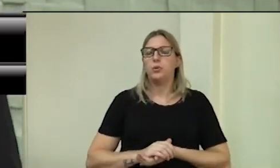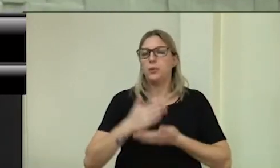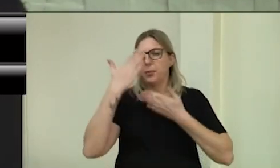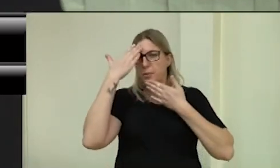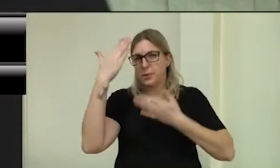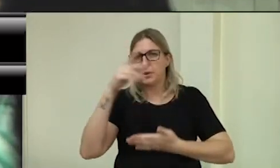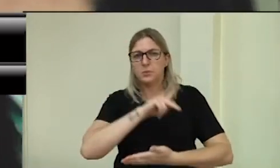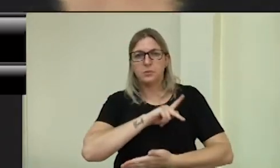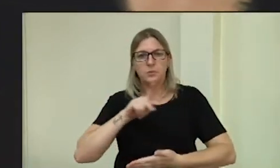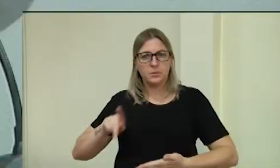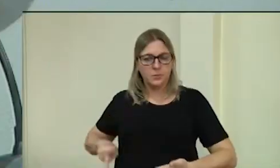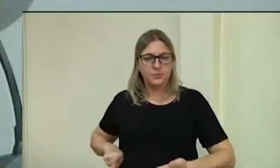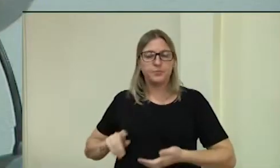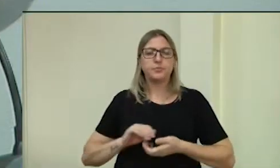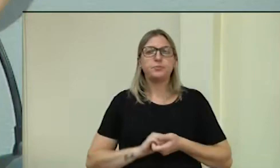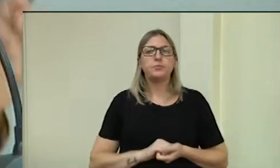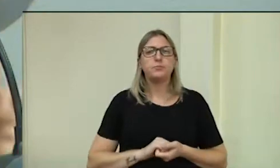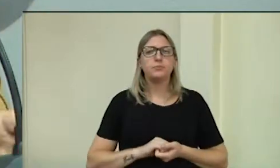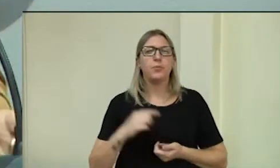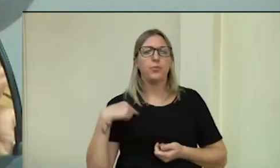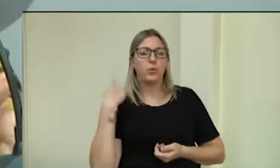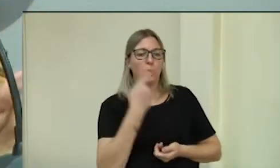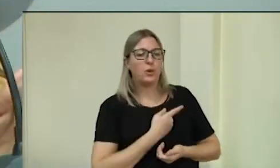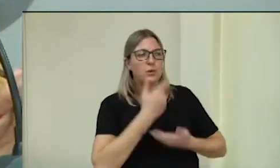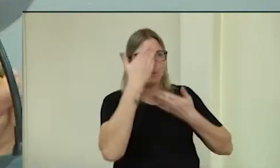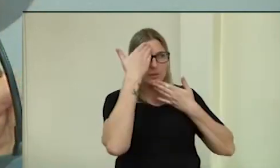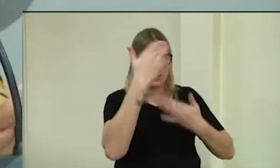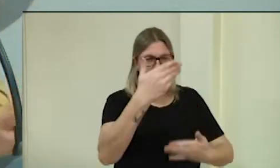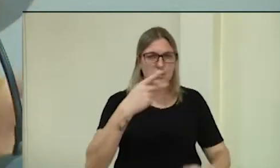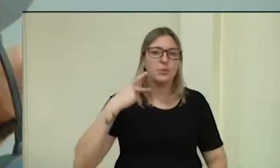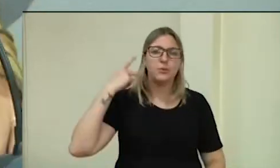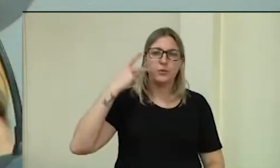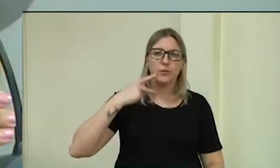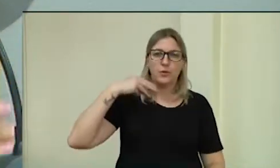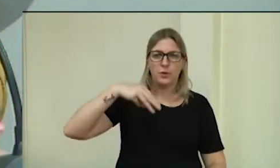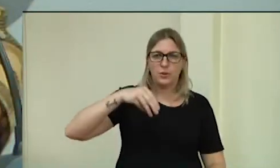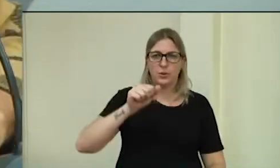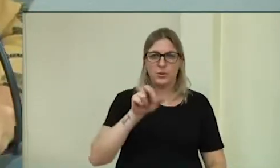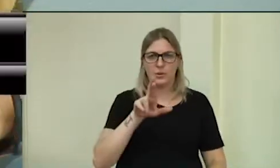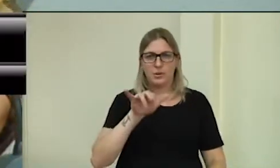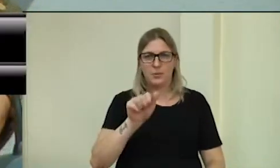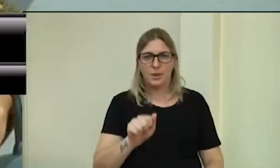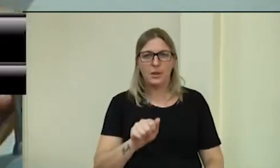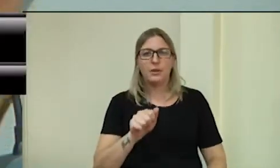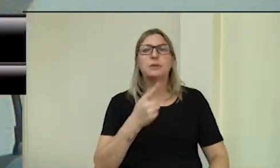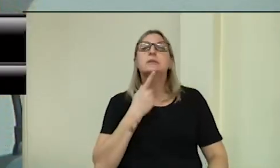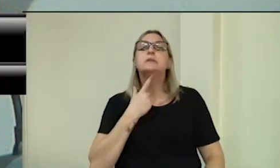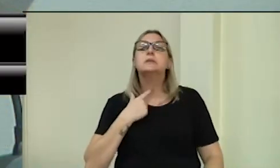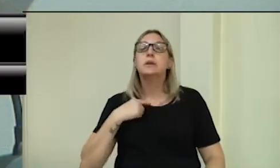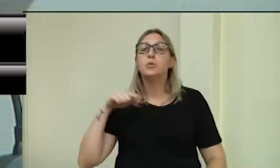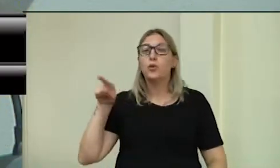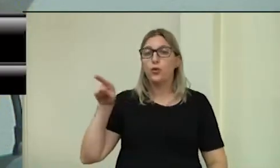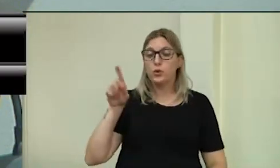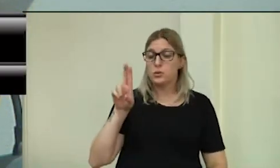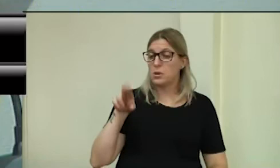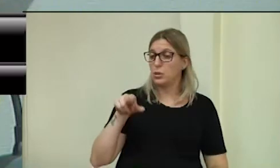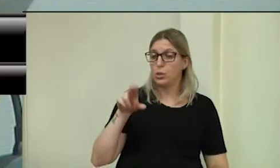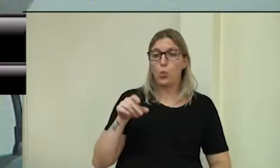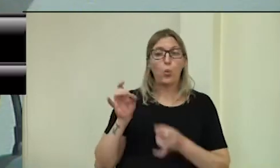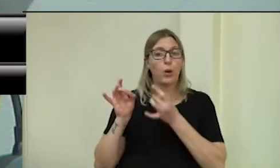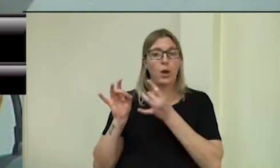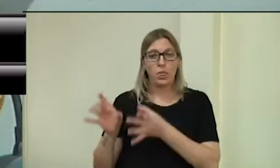presidente. Nós que agradecemos, vereadora Maria, e desejamos que você nunca desista.